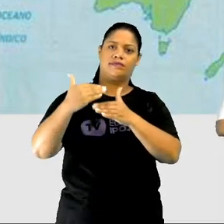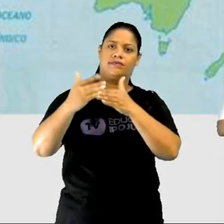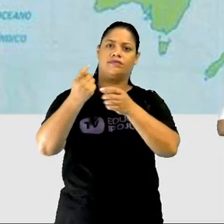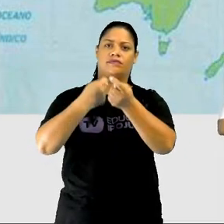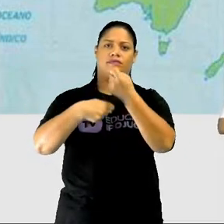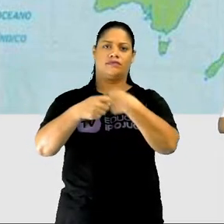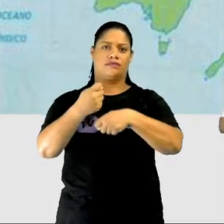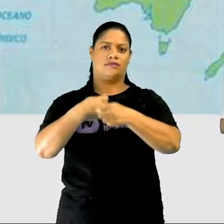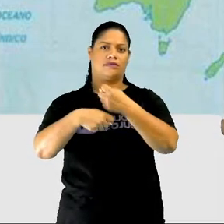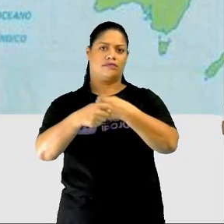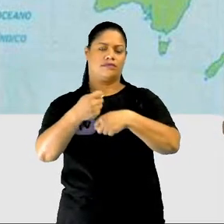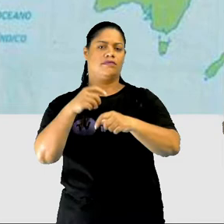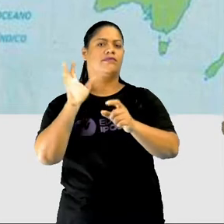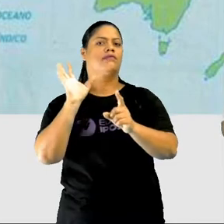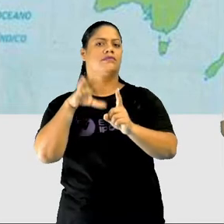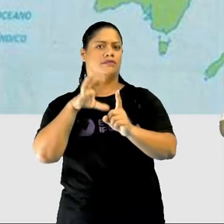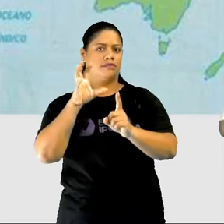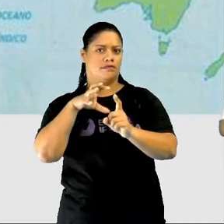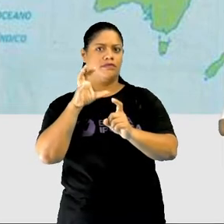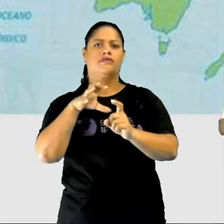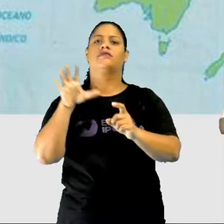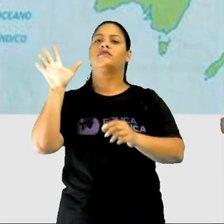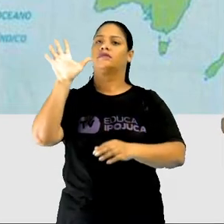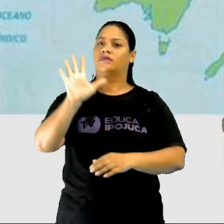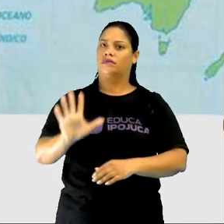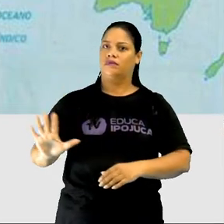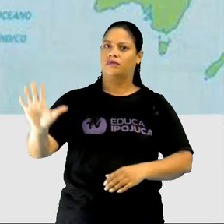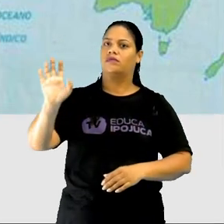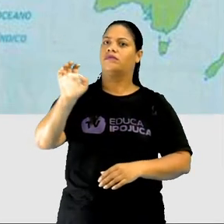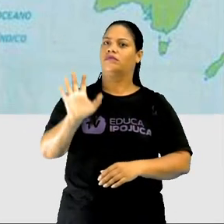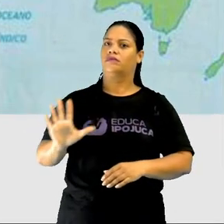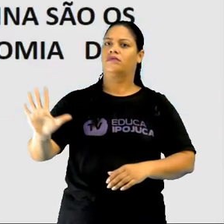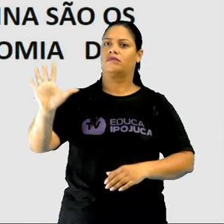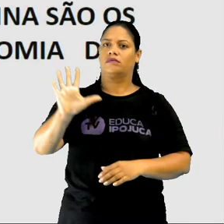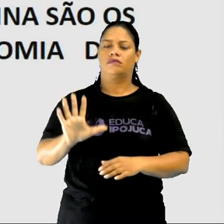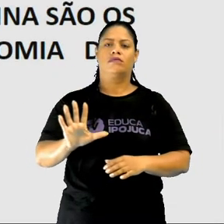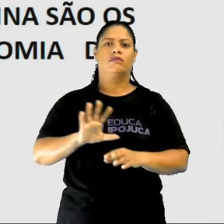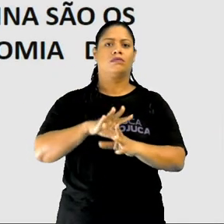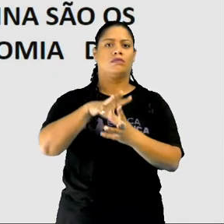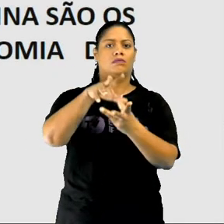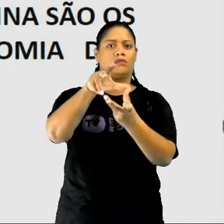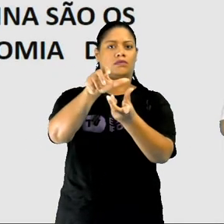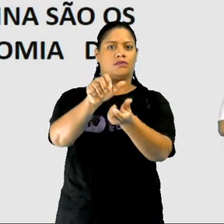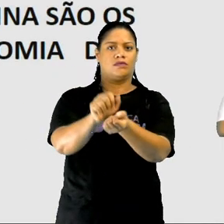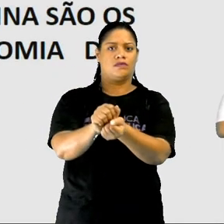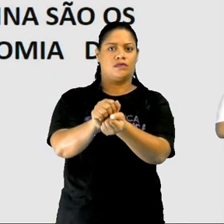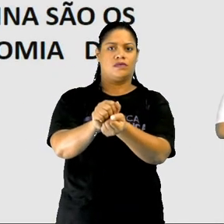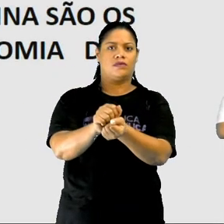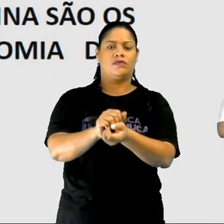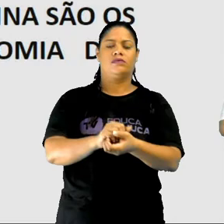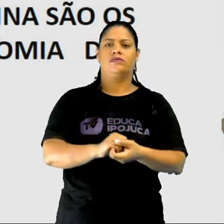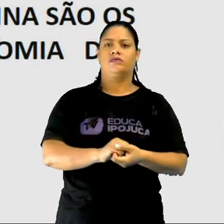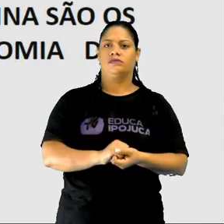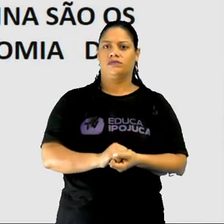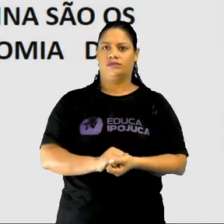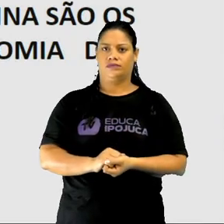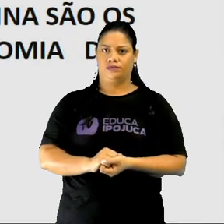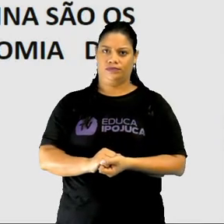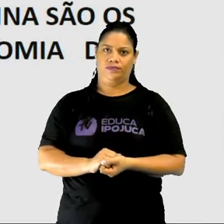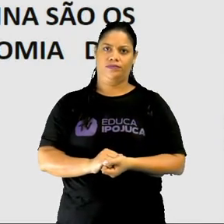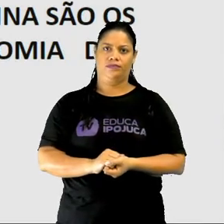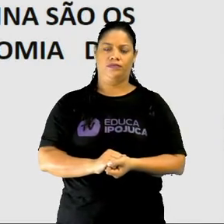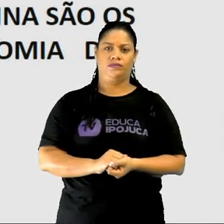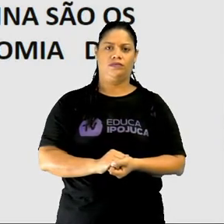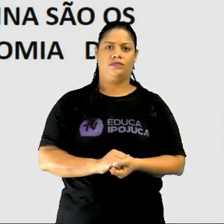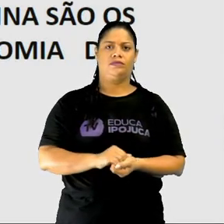e a influência do continente europeu em várias partes do mundo. As metrópoles ocidentais